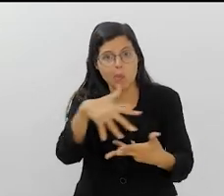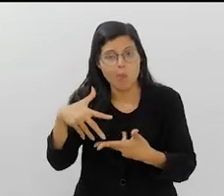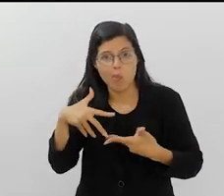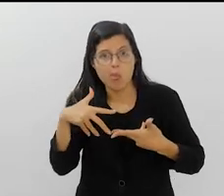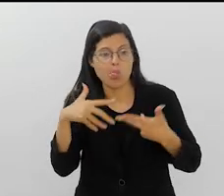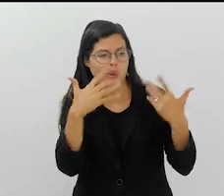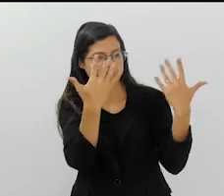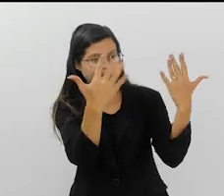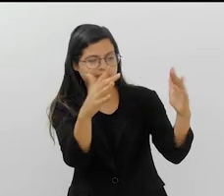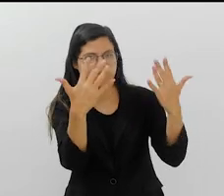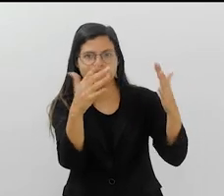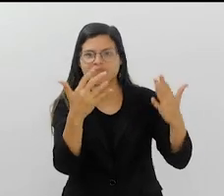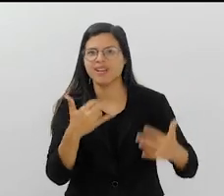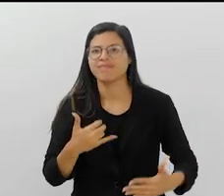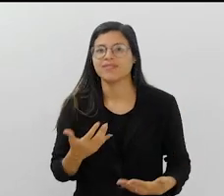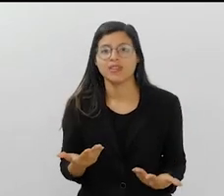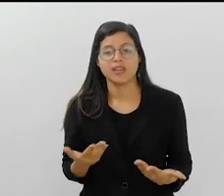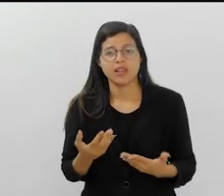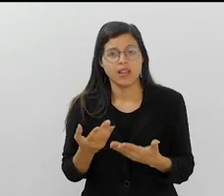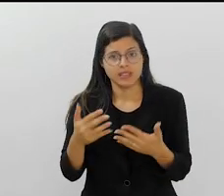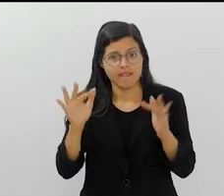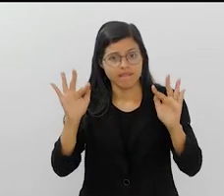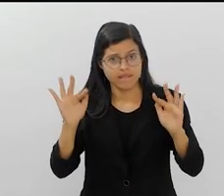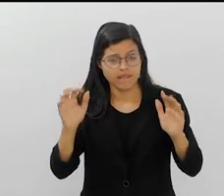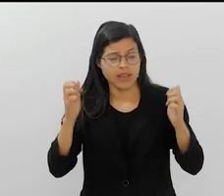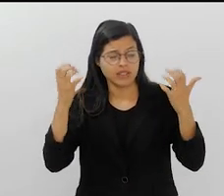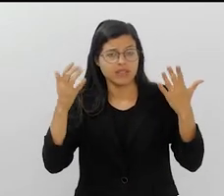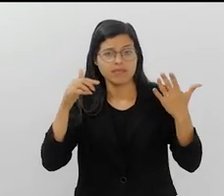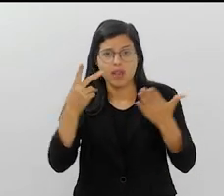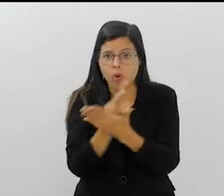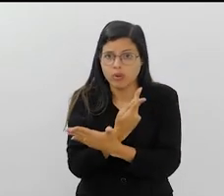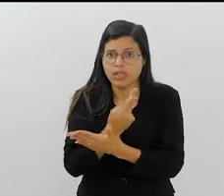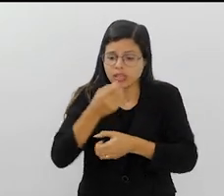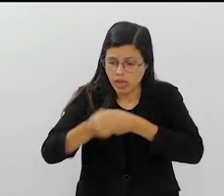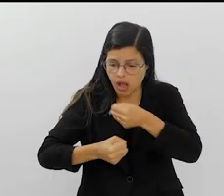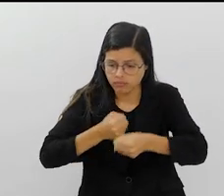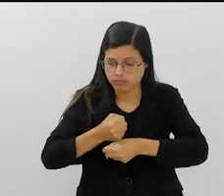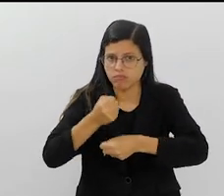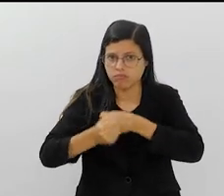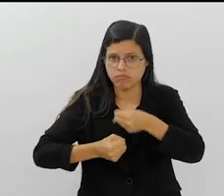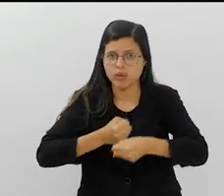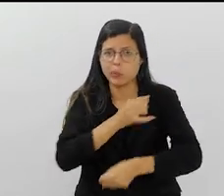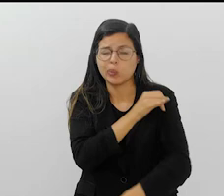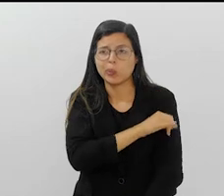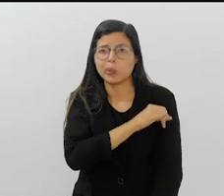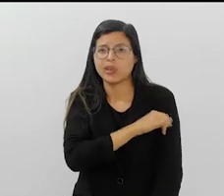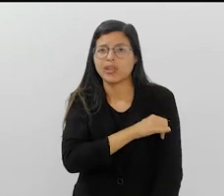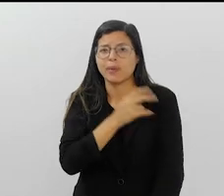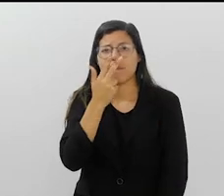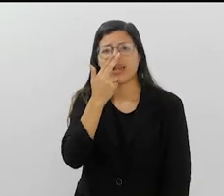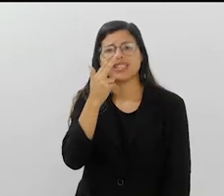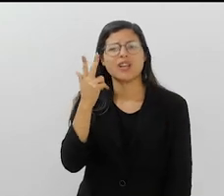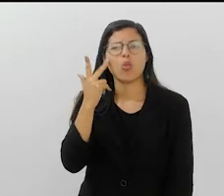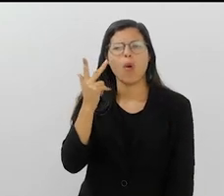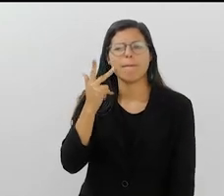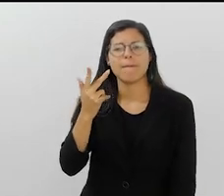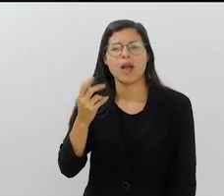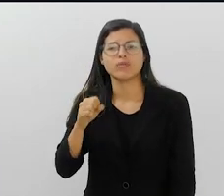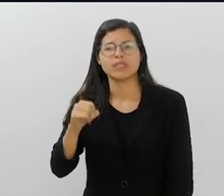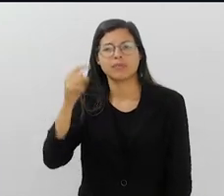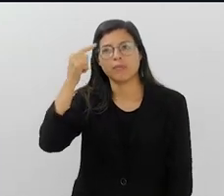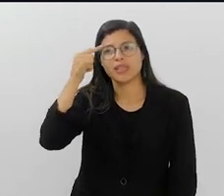essa conquista. E essa festa acontece todo ano no Rio de Janeiro. E é normal, é rotineiro. Se você pensar nos seus desfiles,